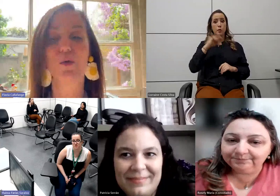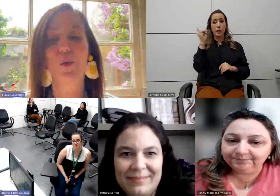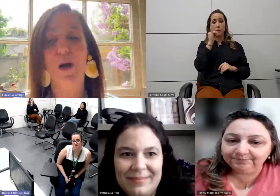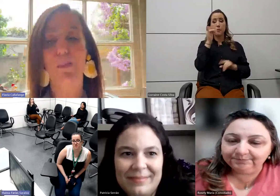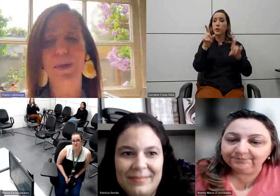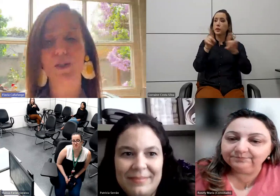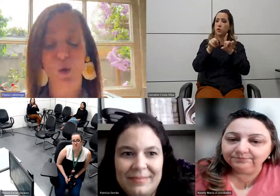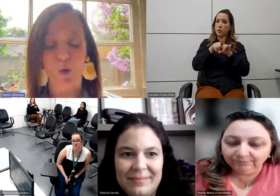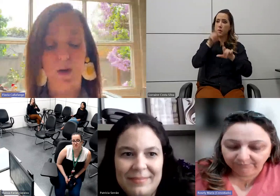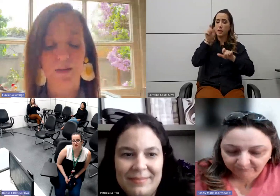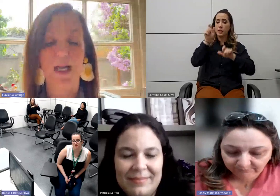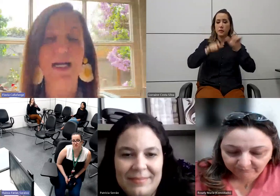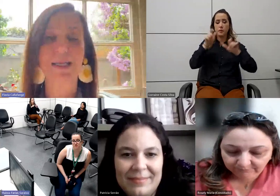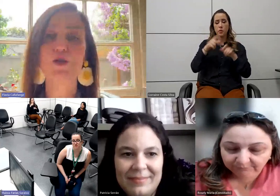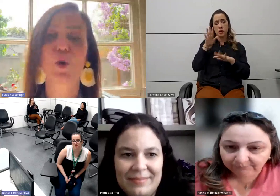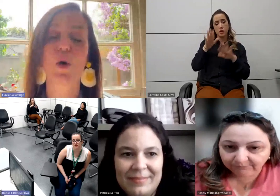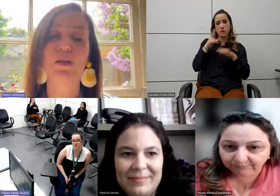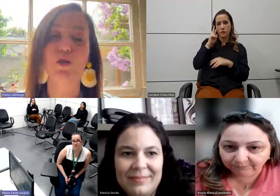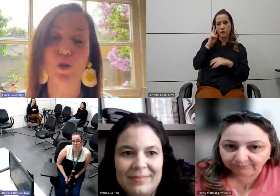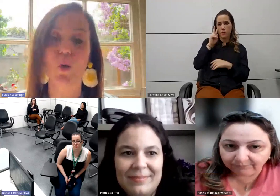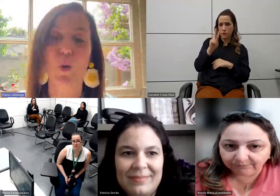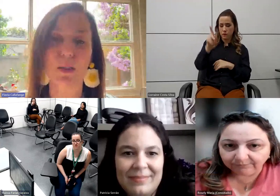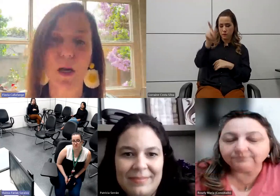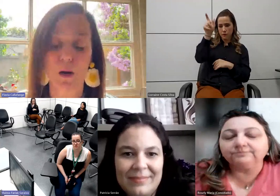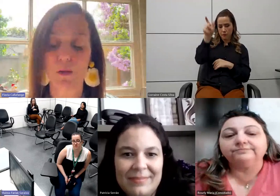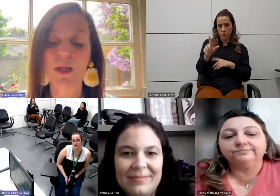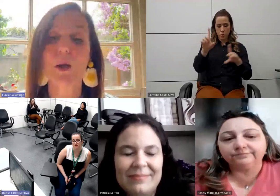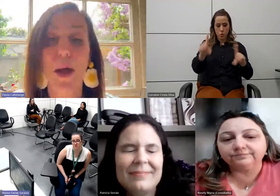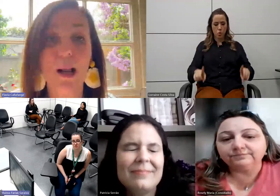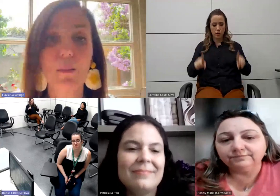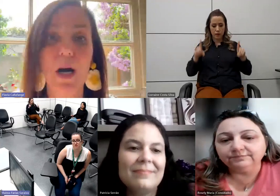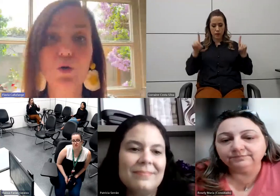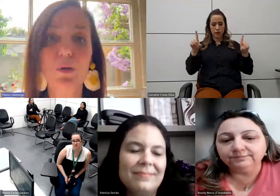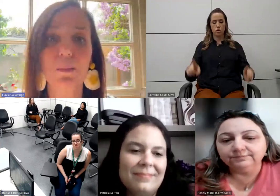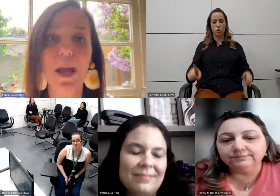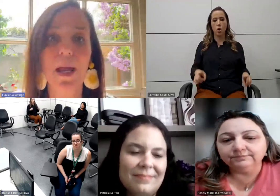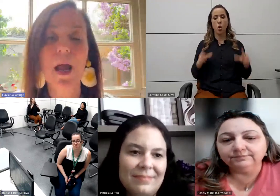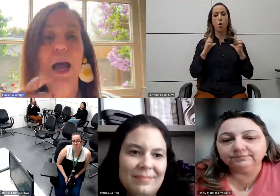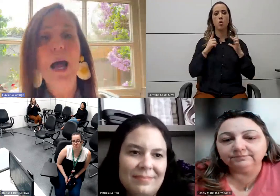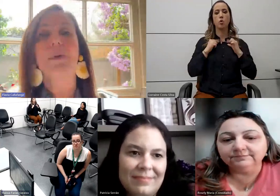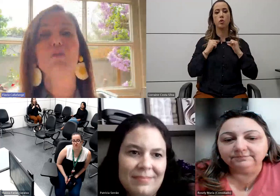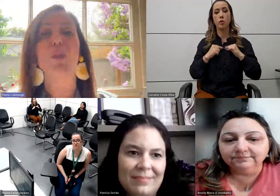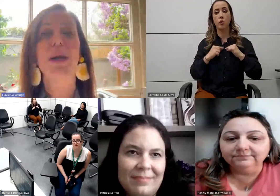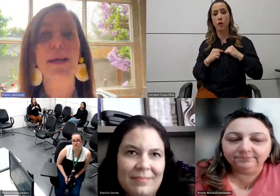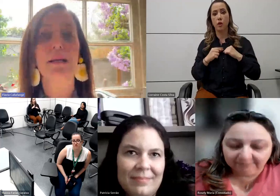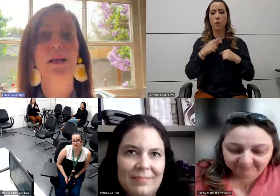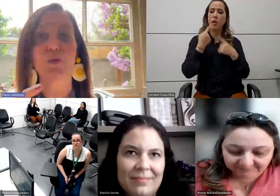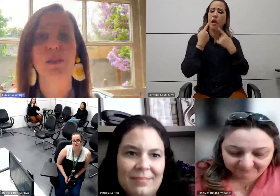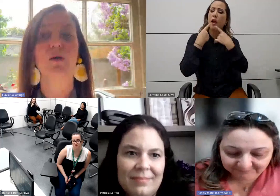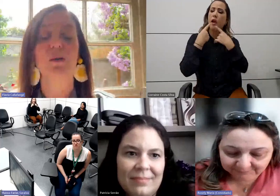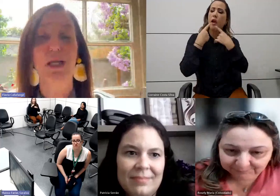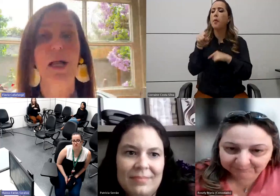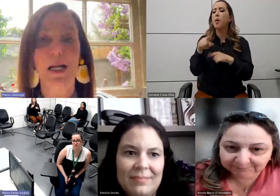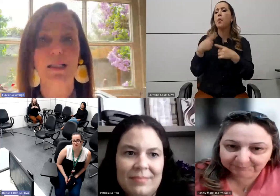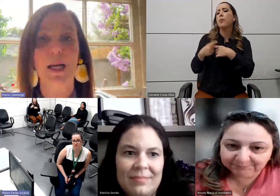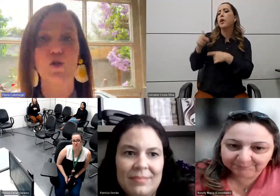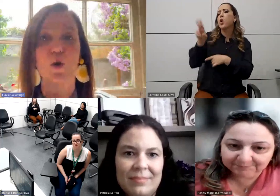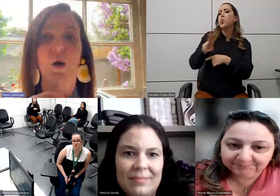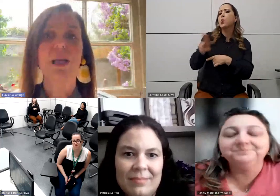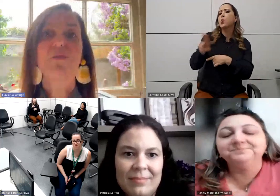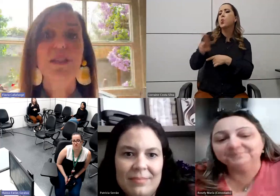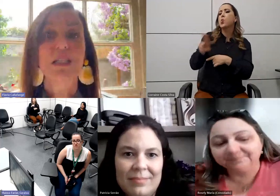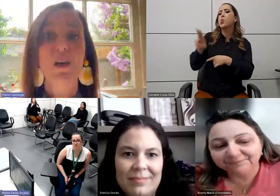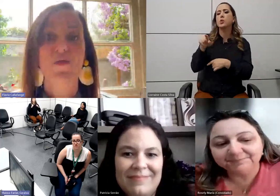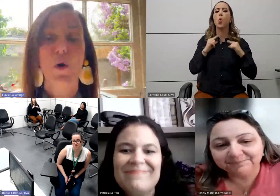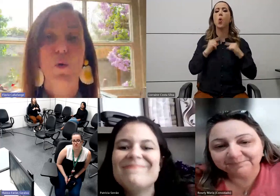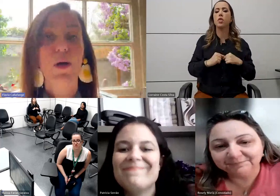está vendo a pessoa na cadeira de rodas com cordão e estão reclamando também. Ah, mas por que ele está usando se ele está na cadeira